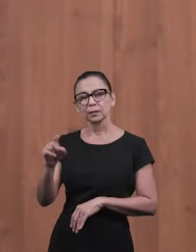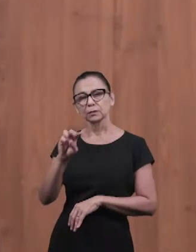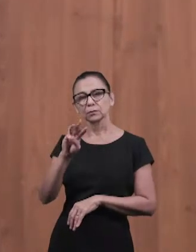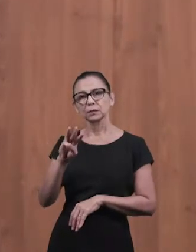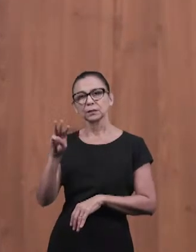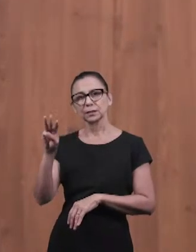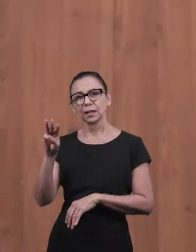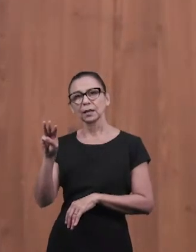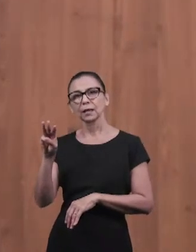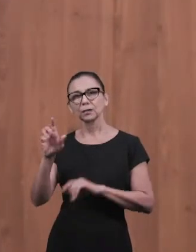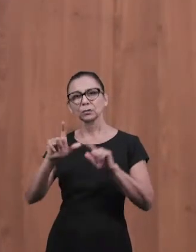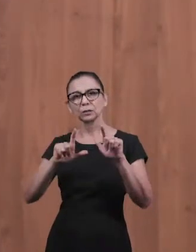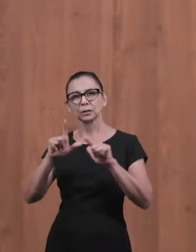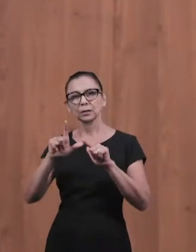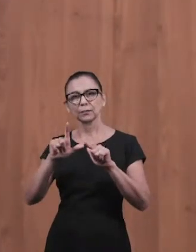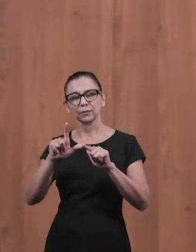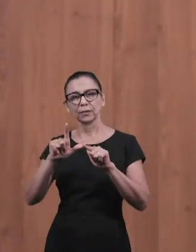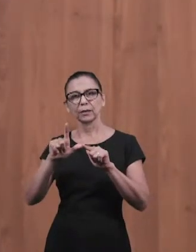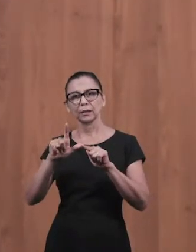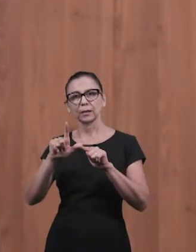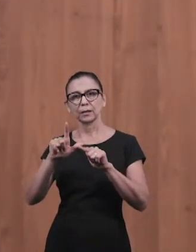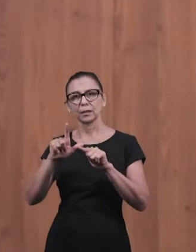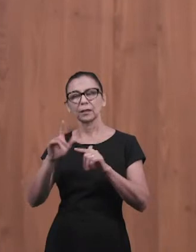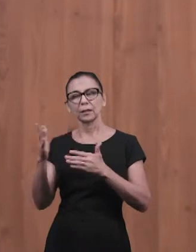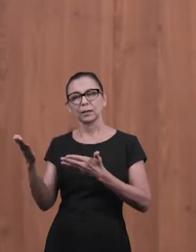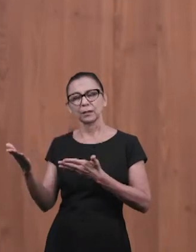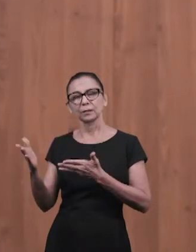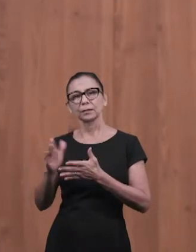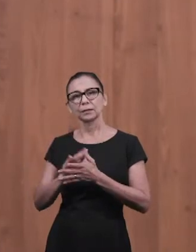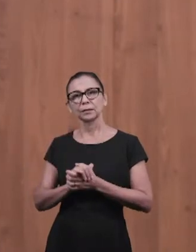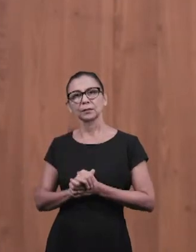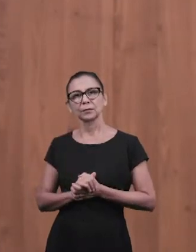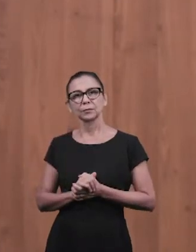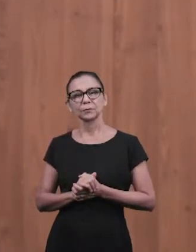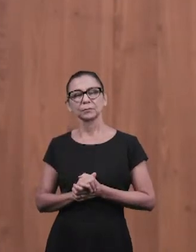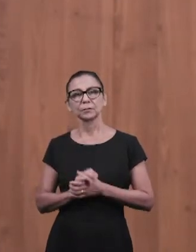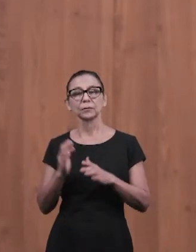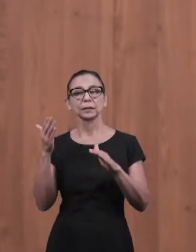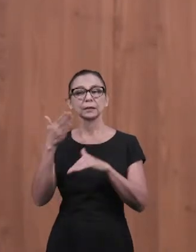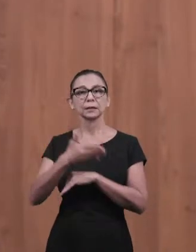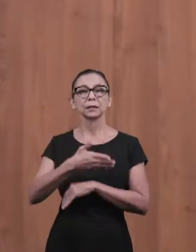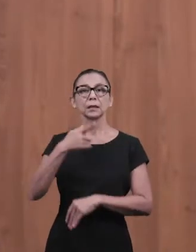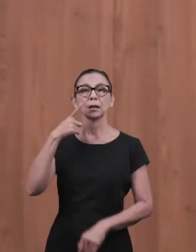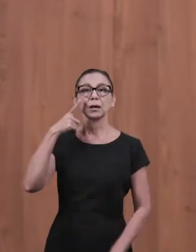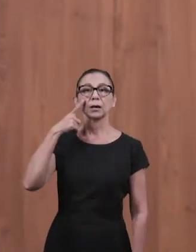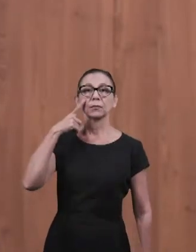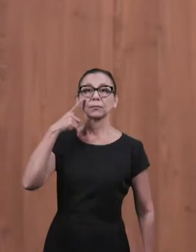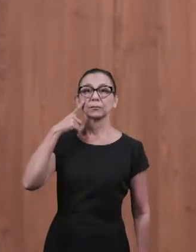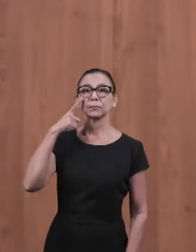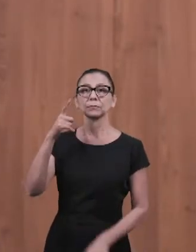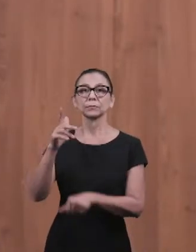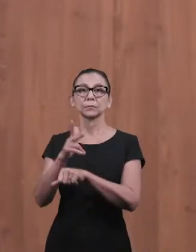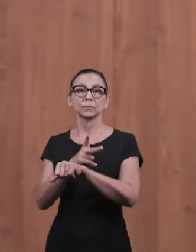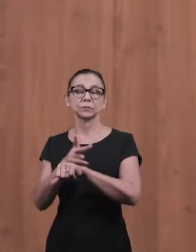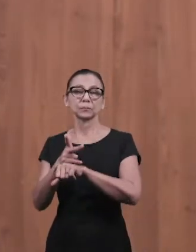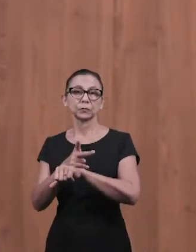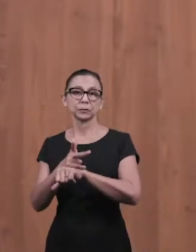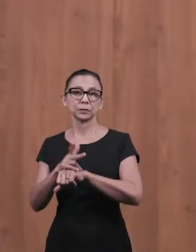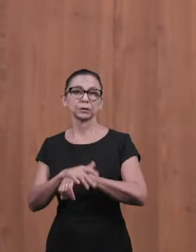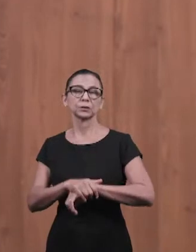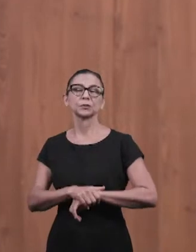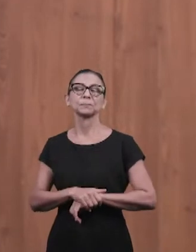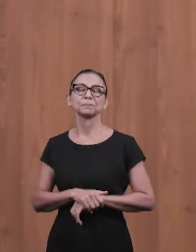está lá no nosso site da Rádio TV Web Manain, você pode entrar e ter acesso ali ao seu vídeo, ver ali a sua